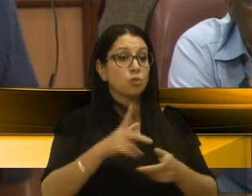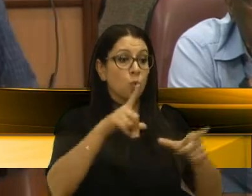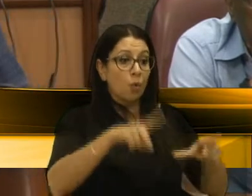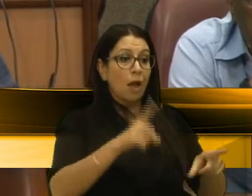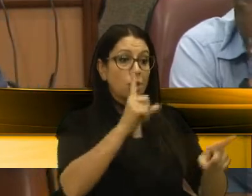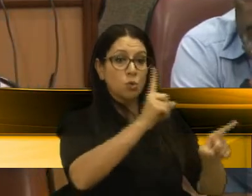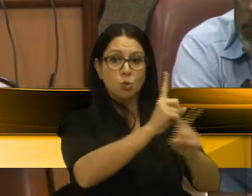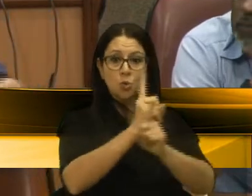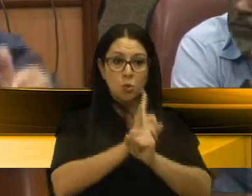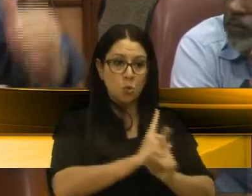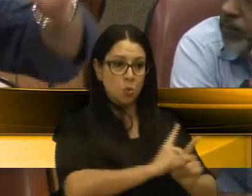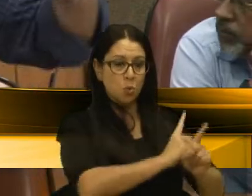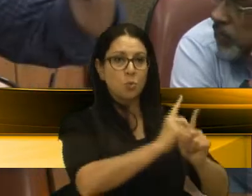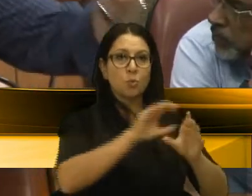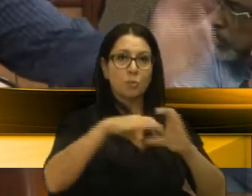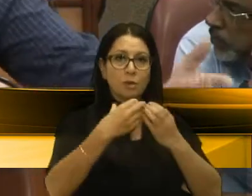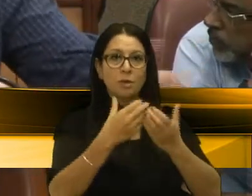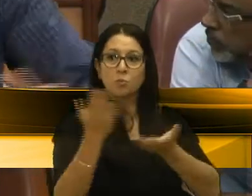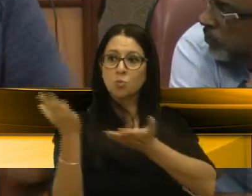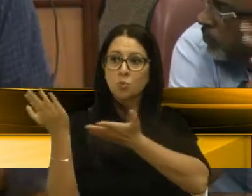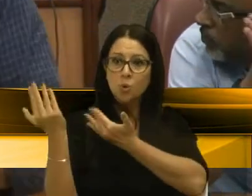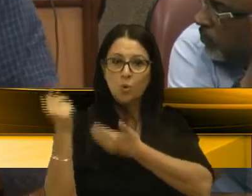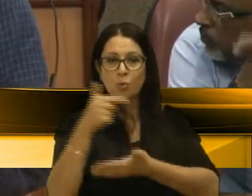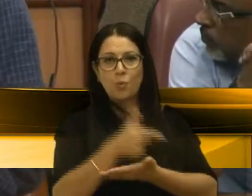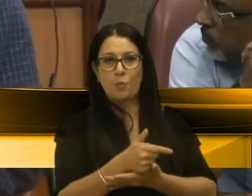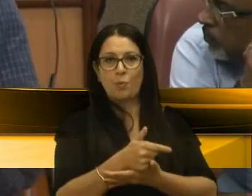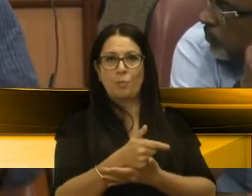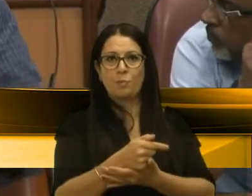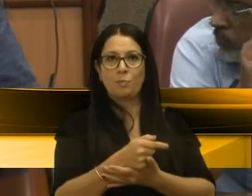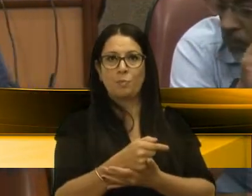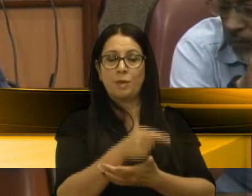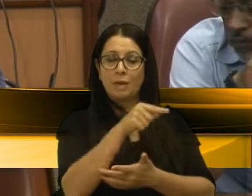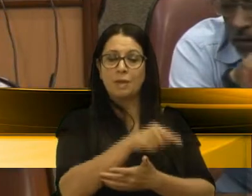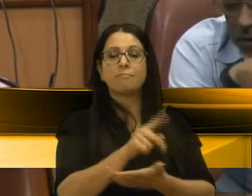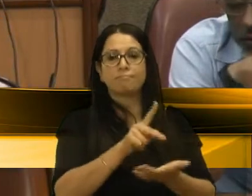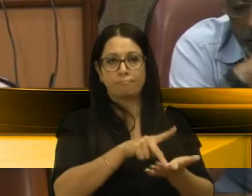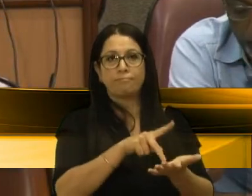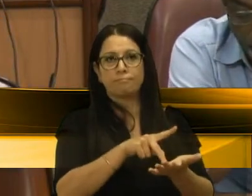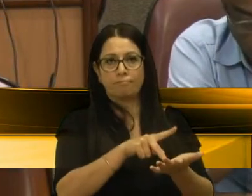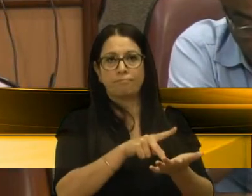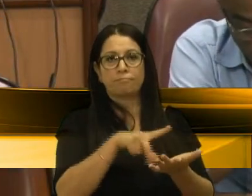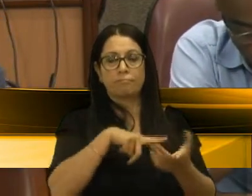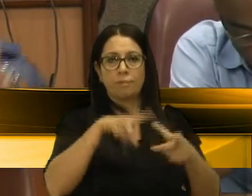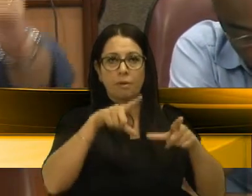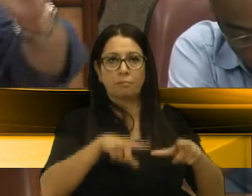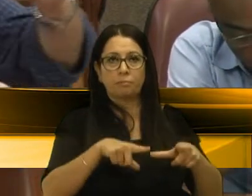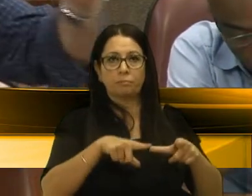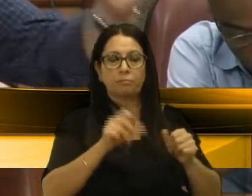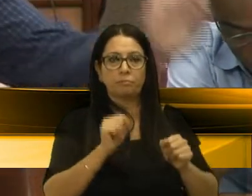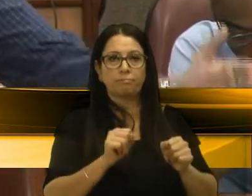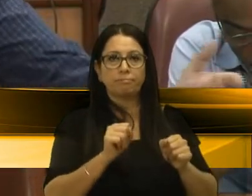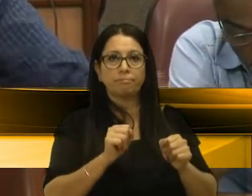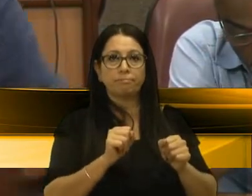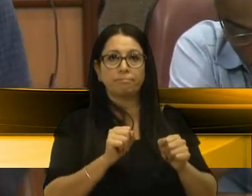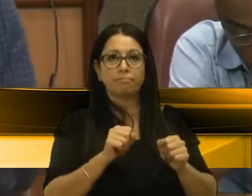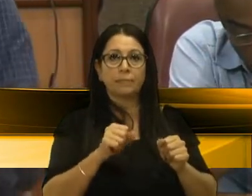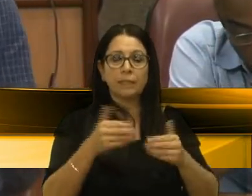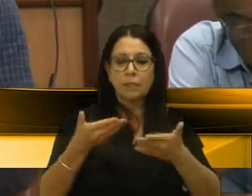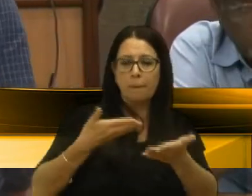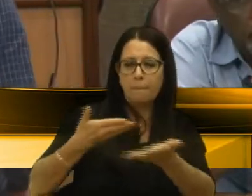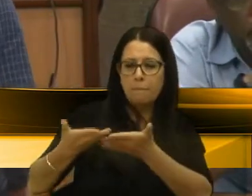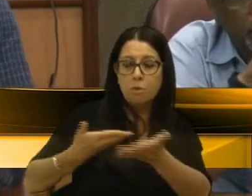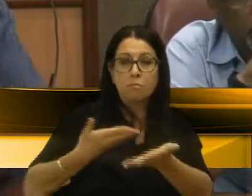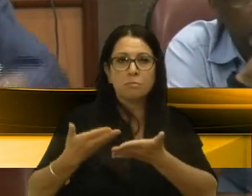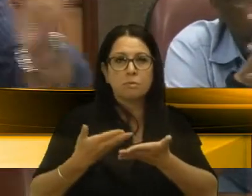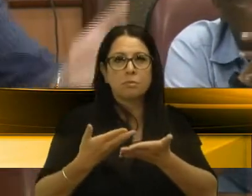da nossa comunidade, da nossa juventude, para que ali realmente tenha um espaço onde ela possa se encontrar, e